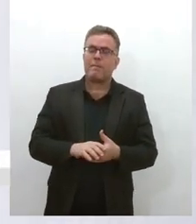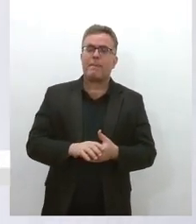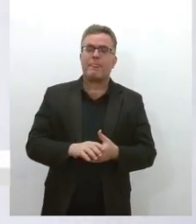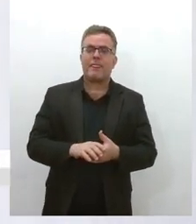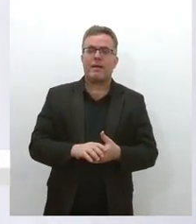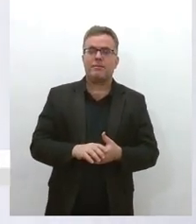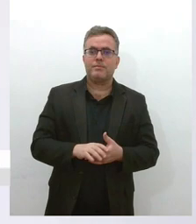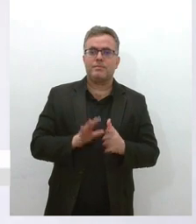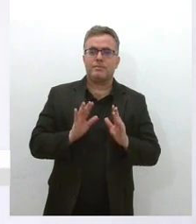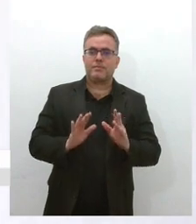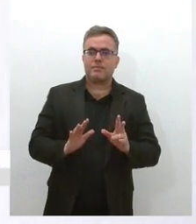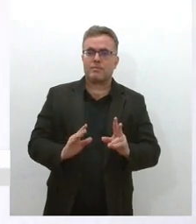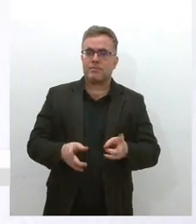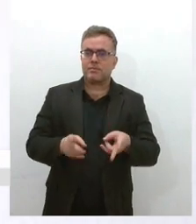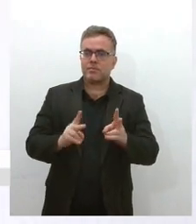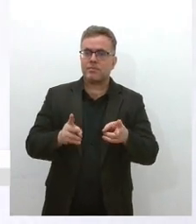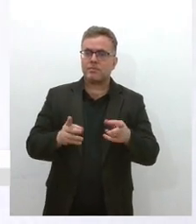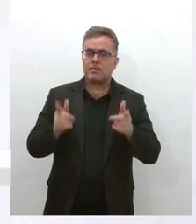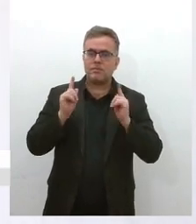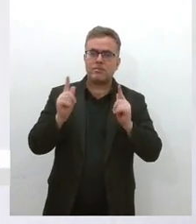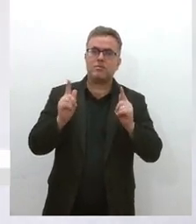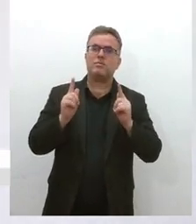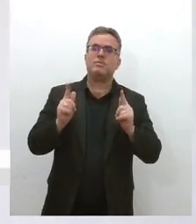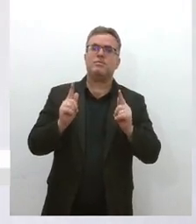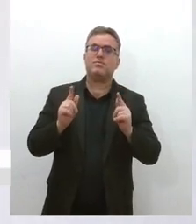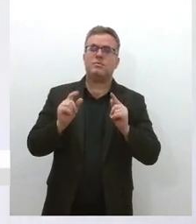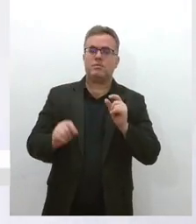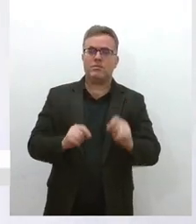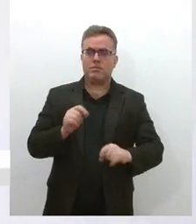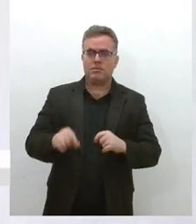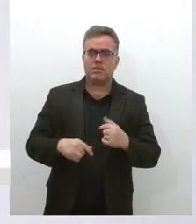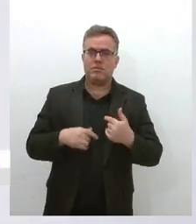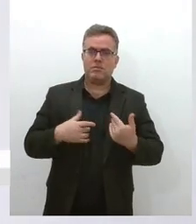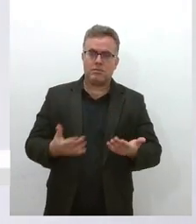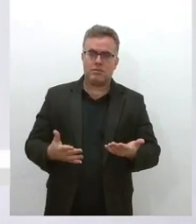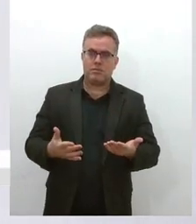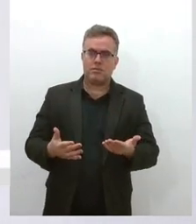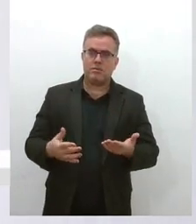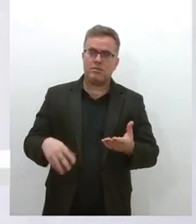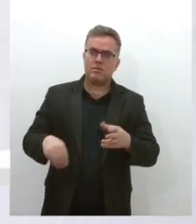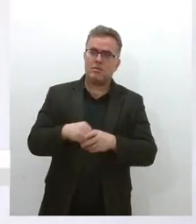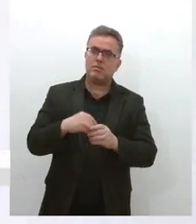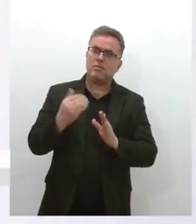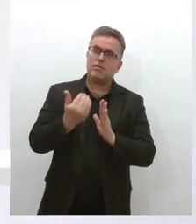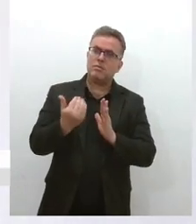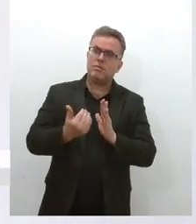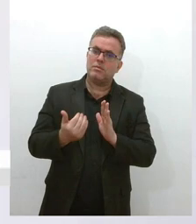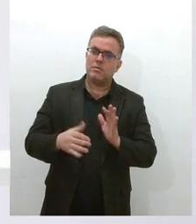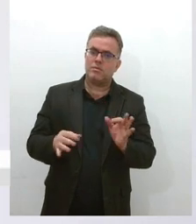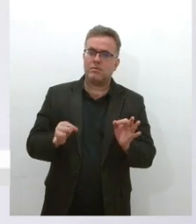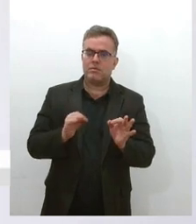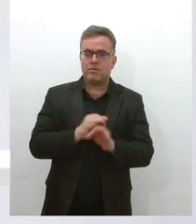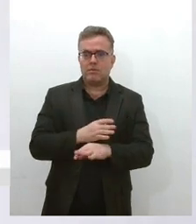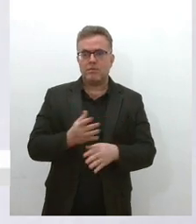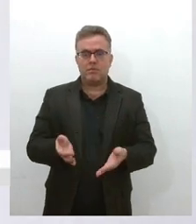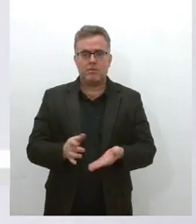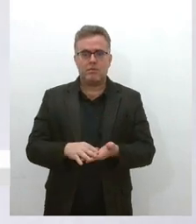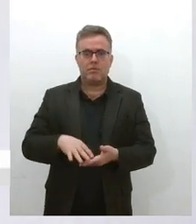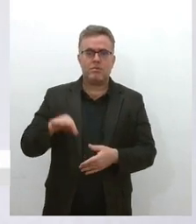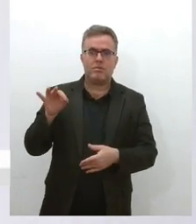greves que tivemos a incorporação de 30% das,